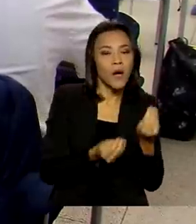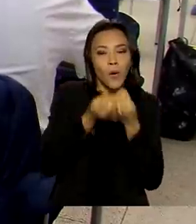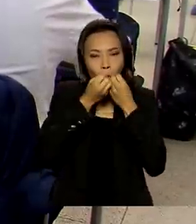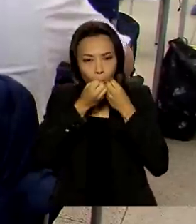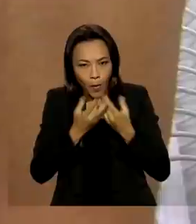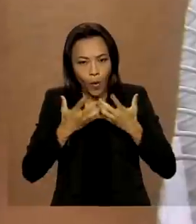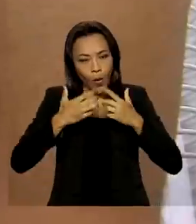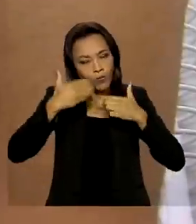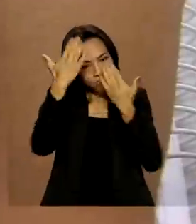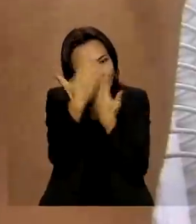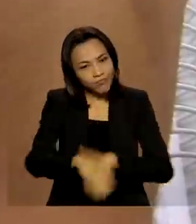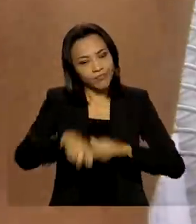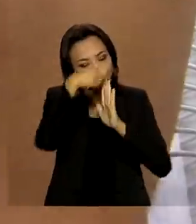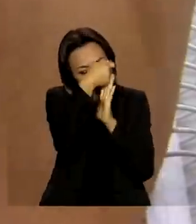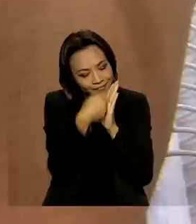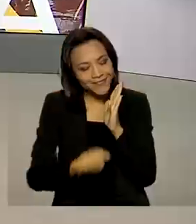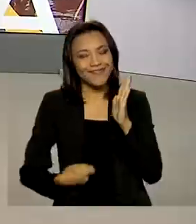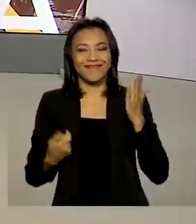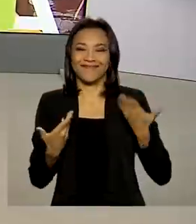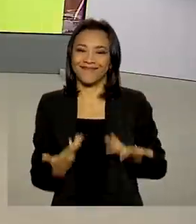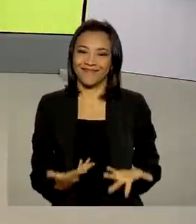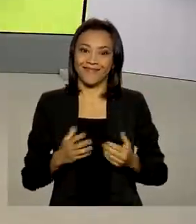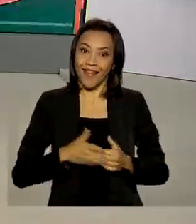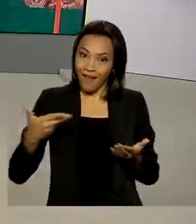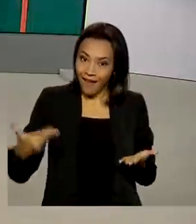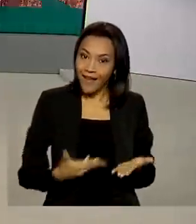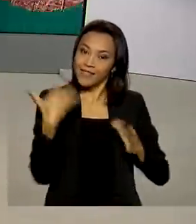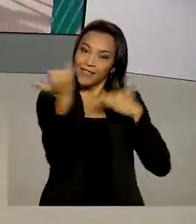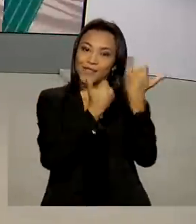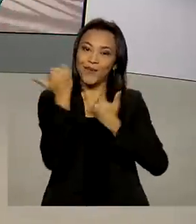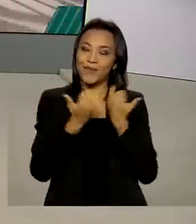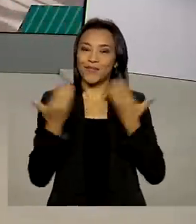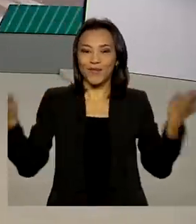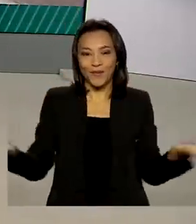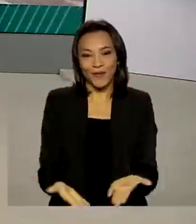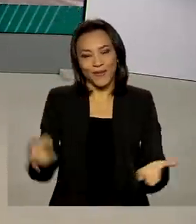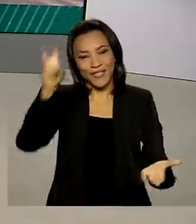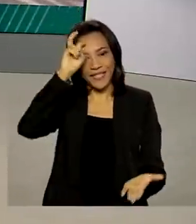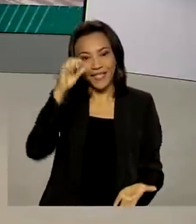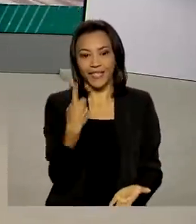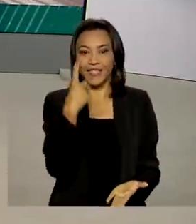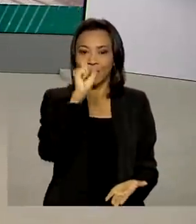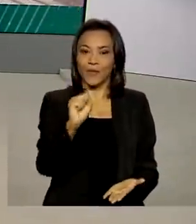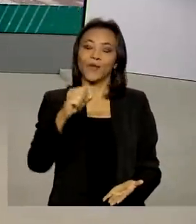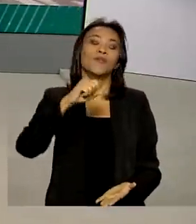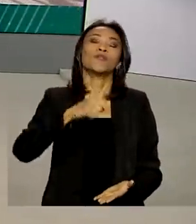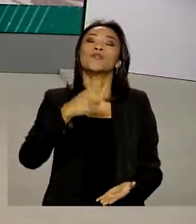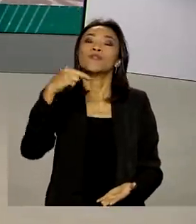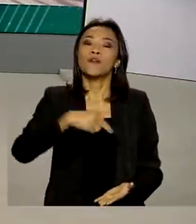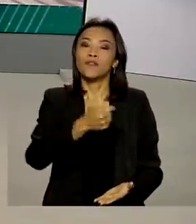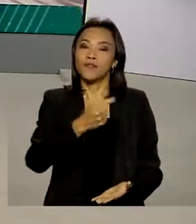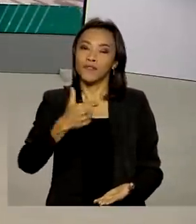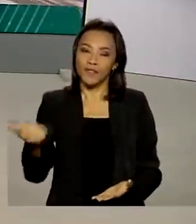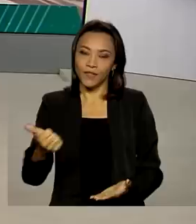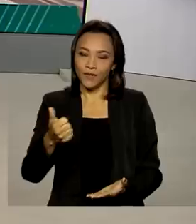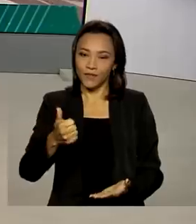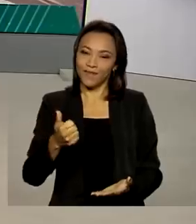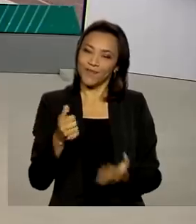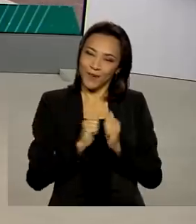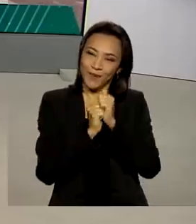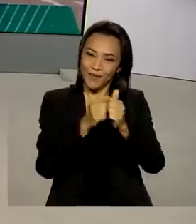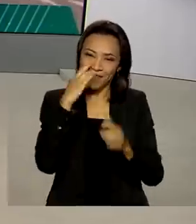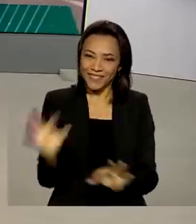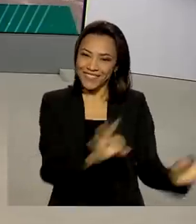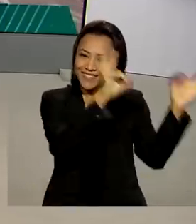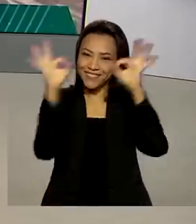um bom desempenho na redação. Esses são os destaques desta quinta-feira, 18 de novembro de 2021. Fique com a